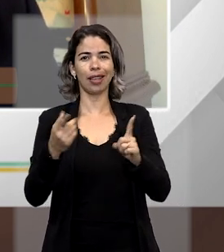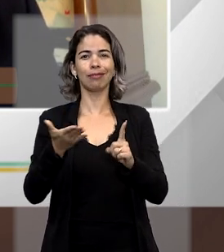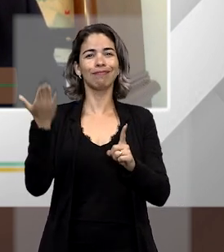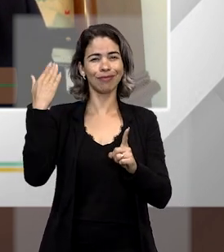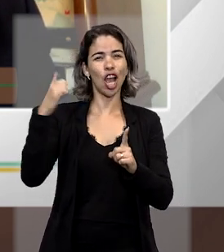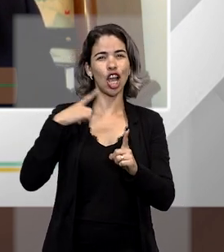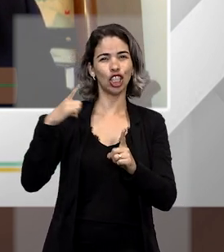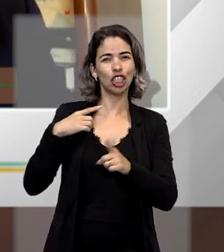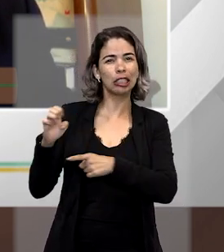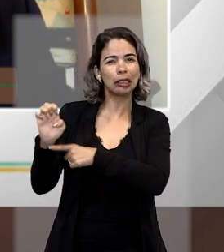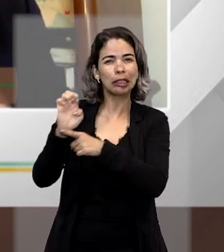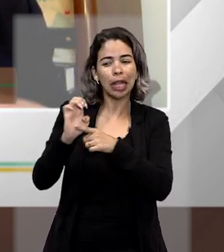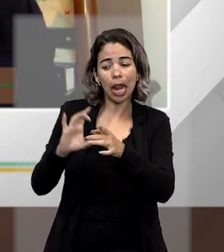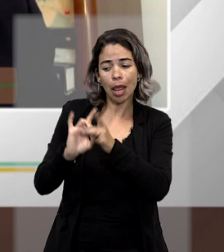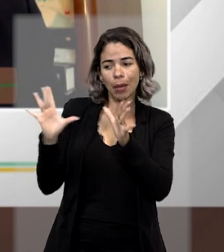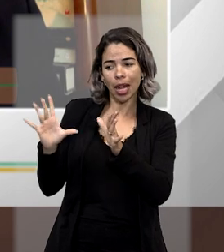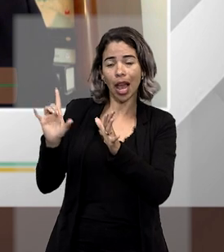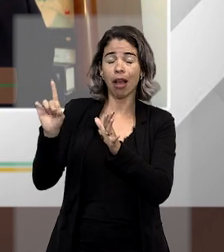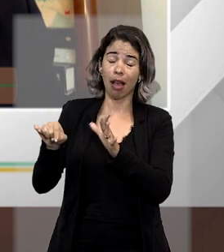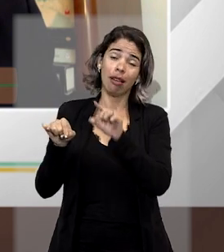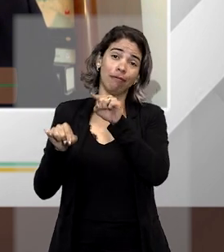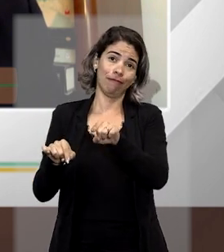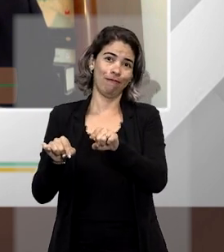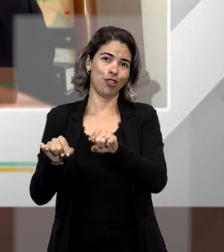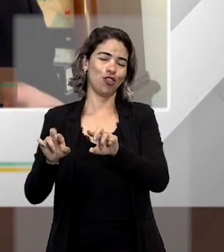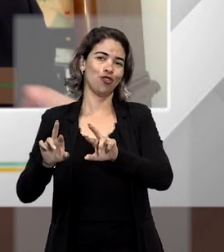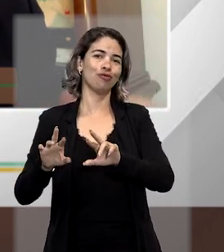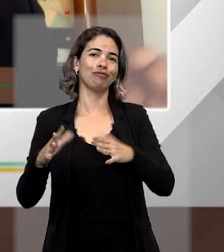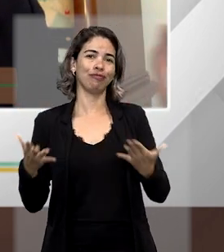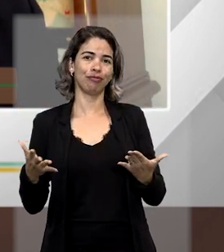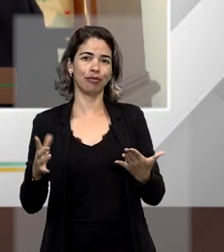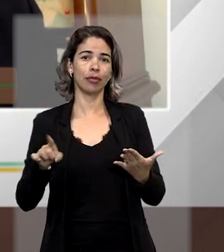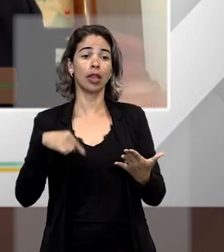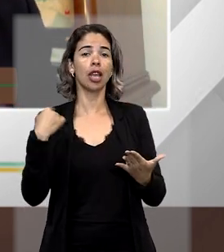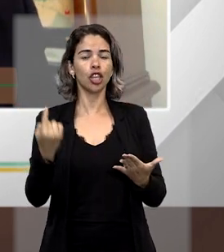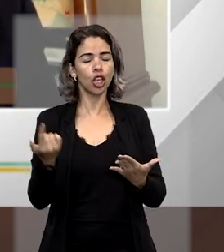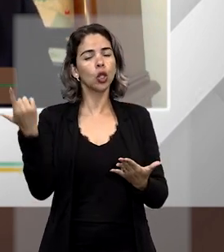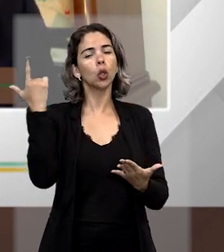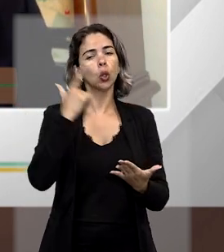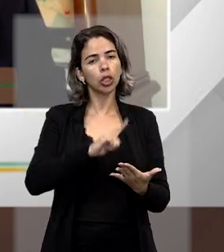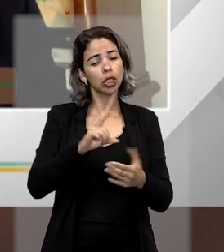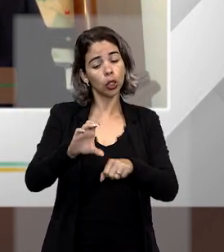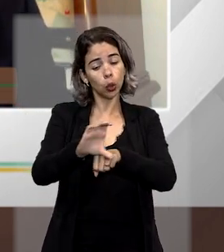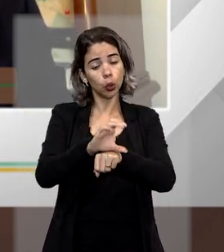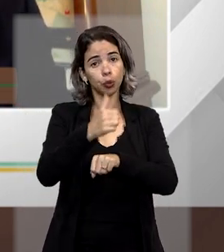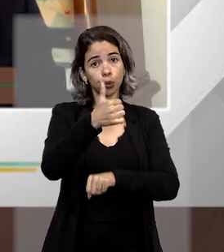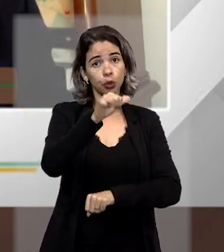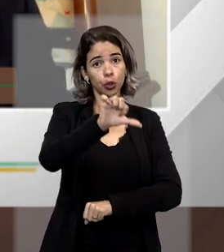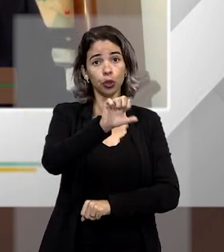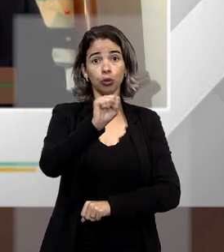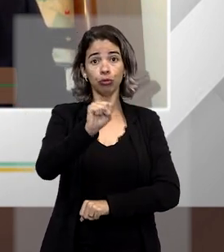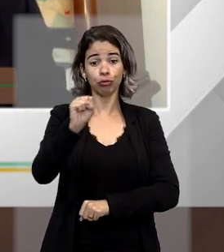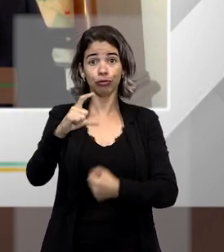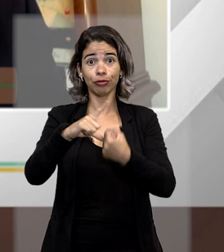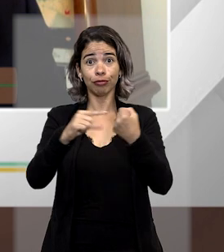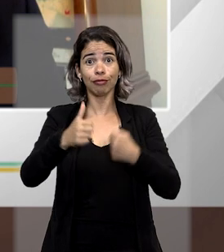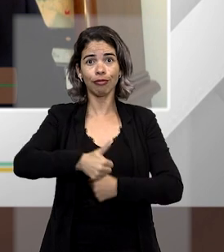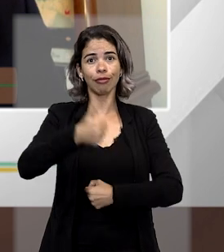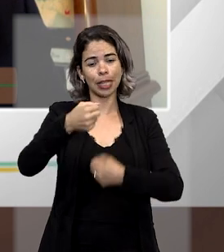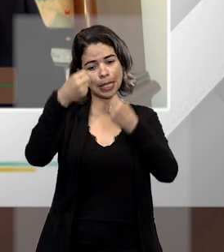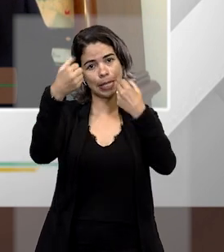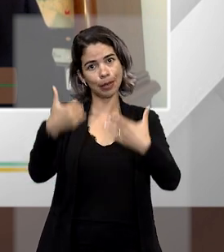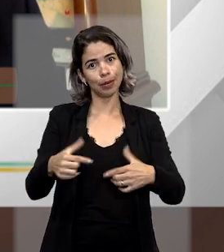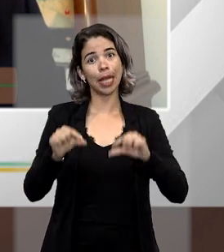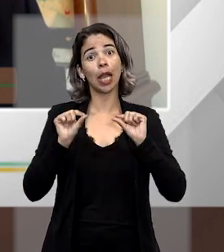liberal. Então, assim, bem resumidamente, é isso. E nós chegamos à Constituição de 88, que logo no seu artigo primeiro